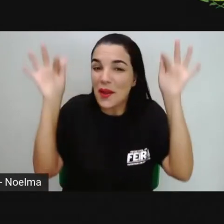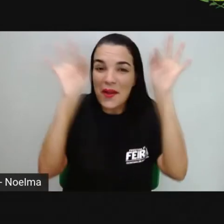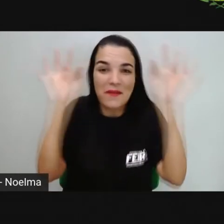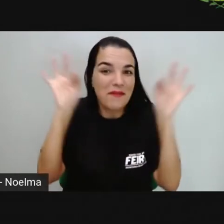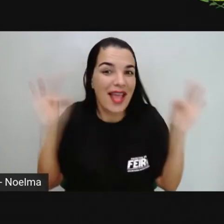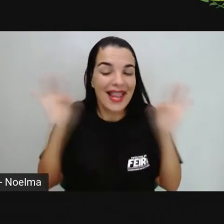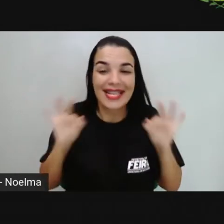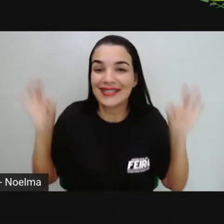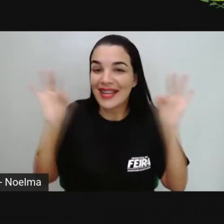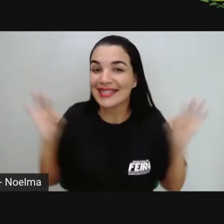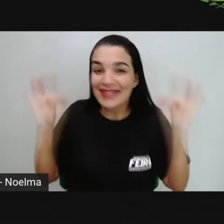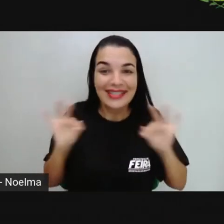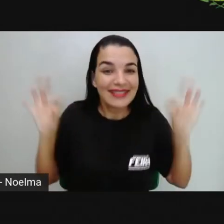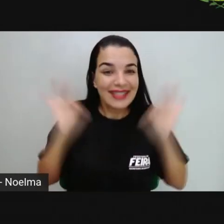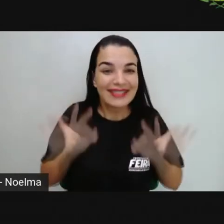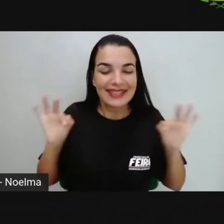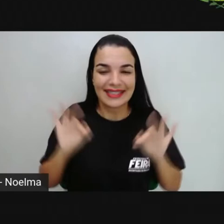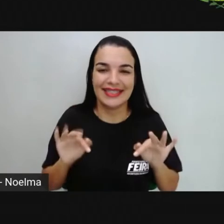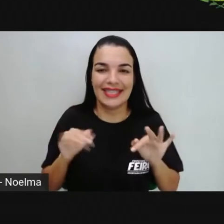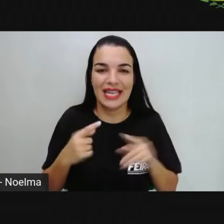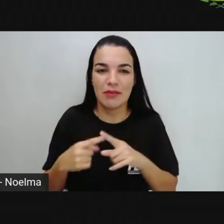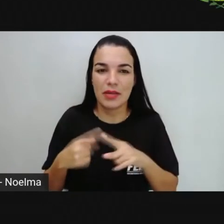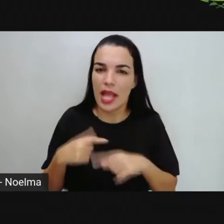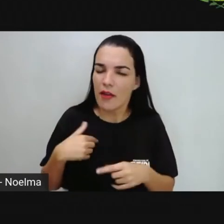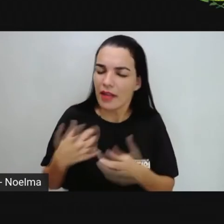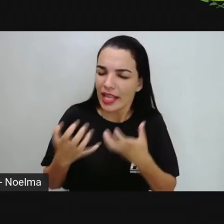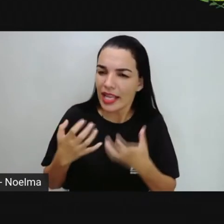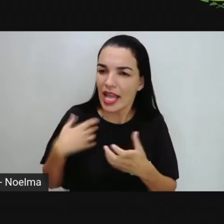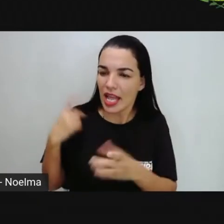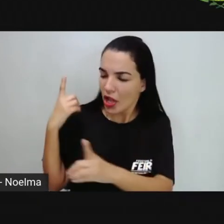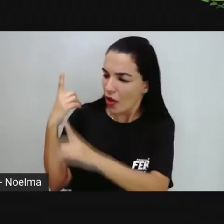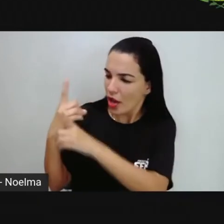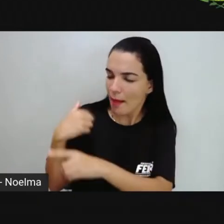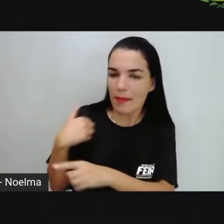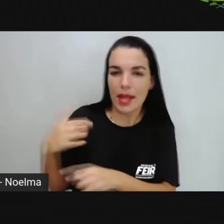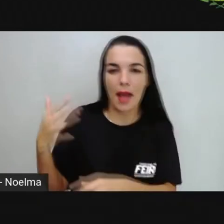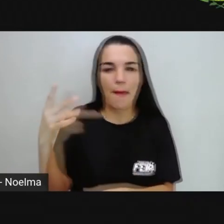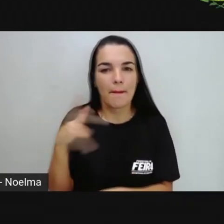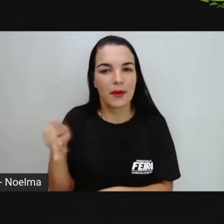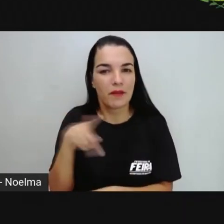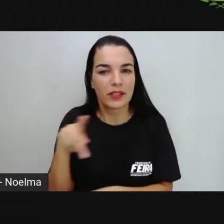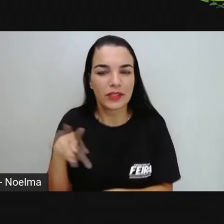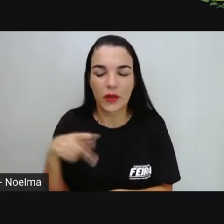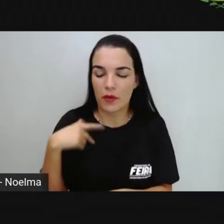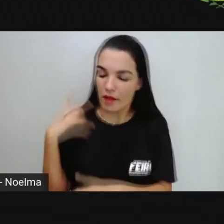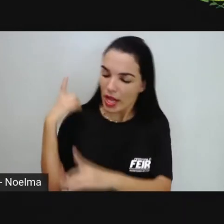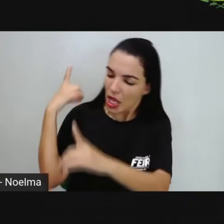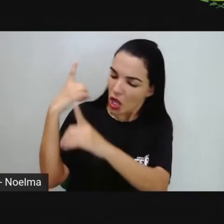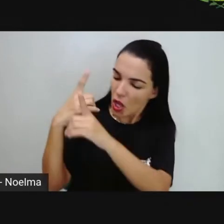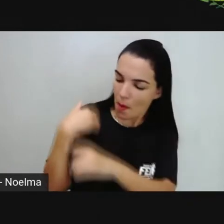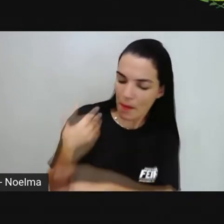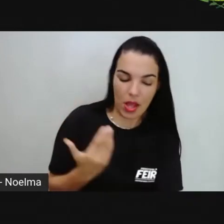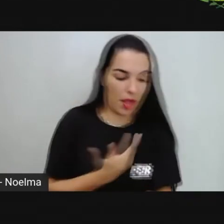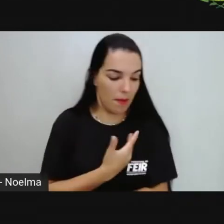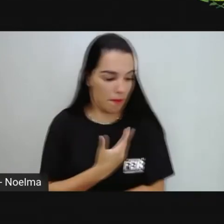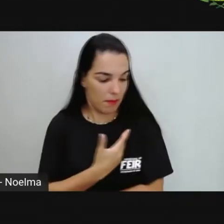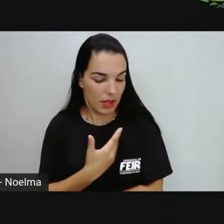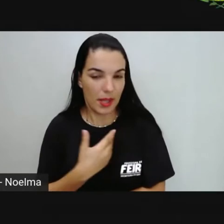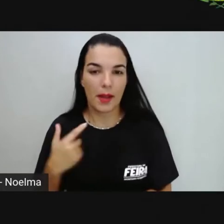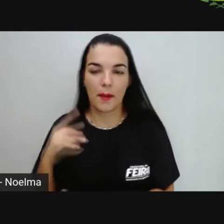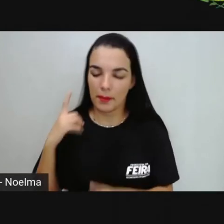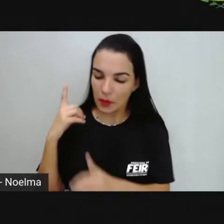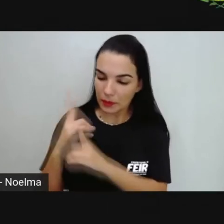encontrar, eu iria, né? Encontrar minha professora, eu iria encontrar os meus amigos, né? Os meus